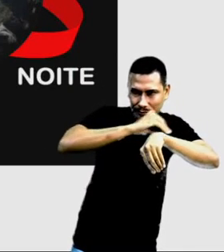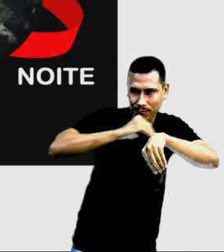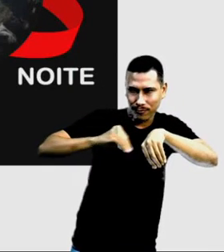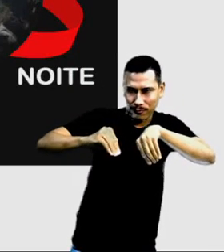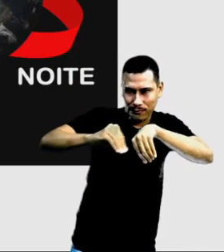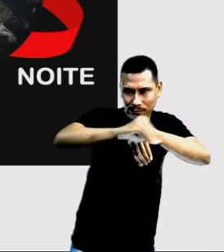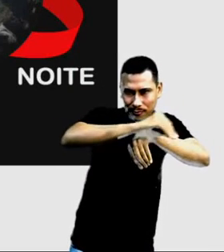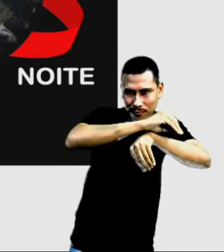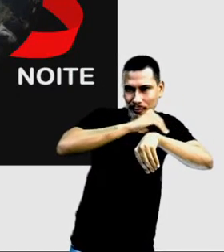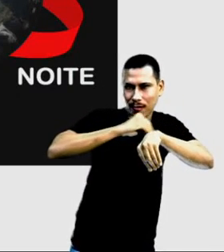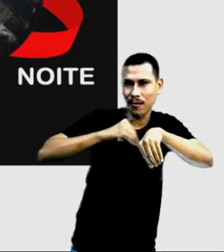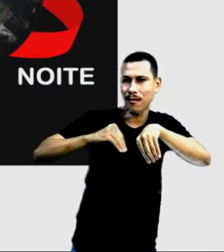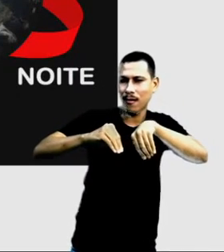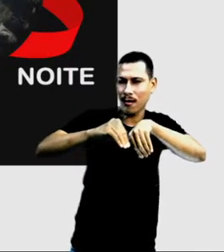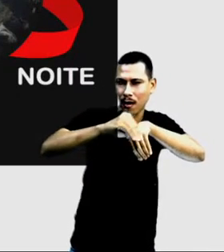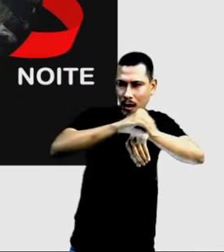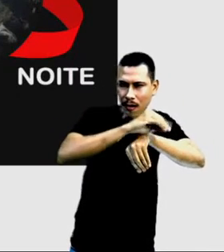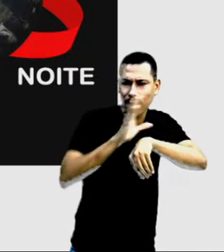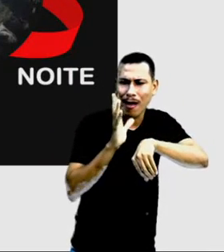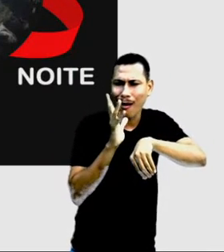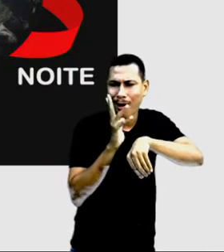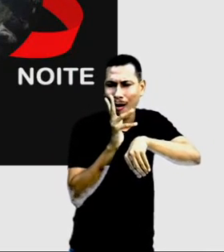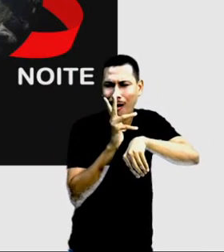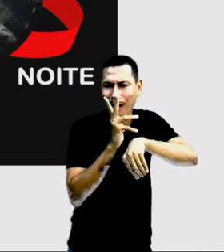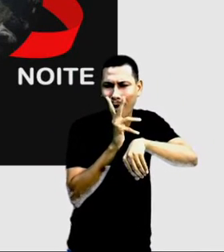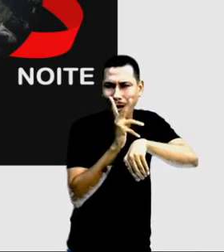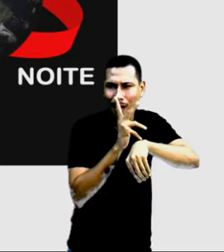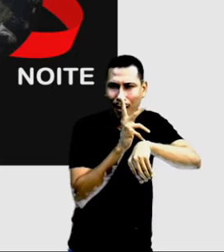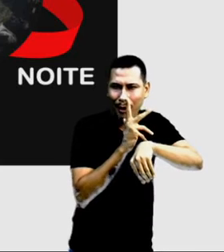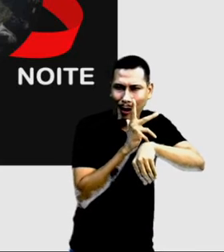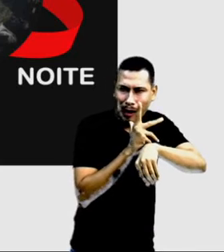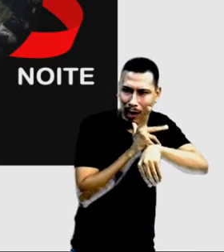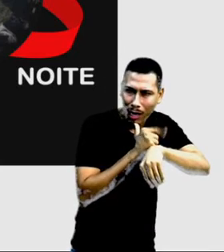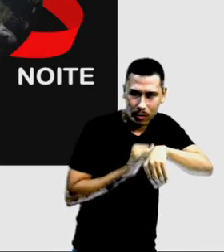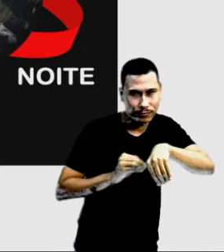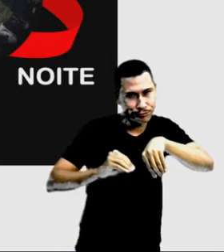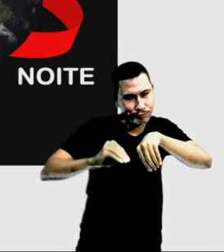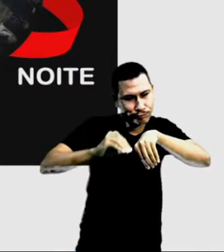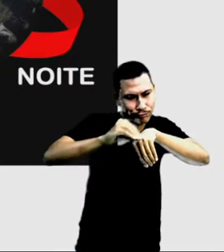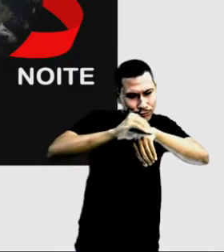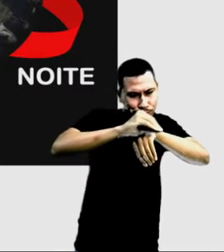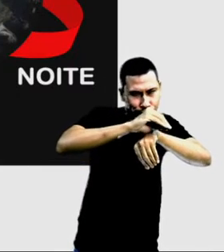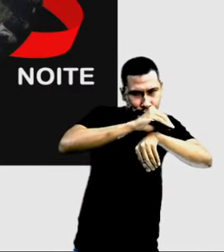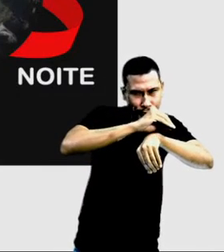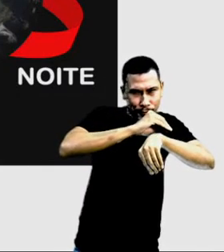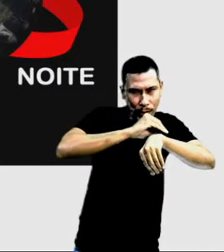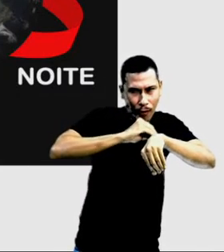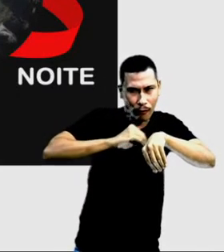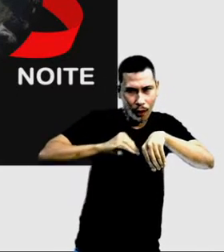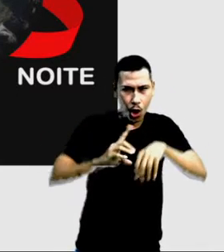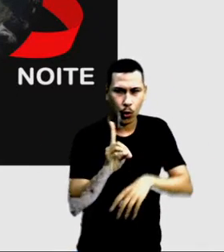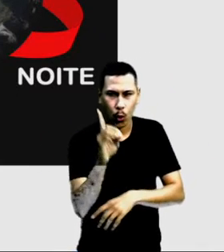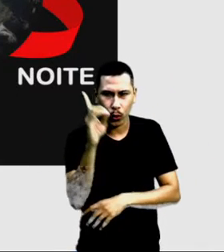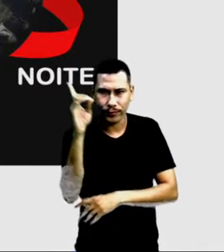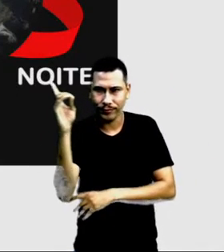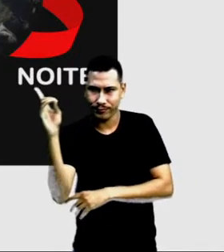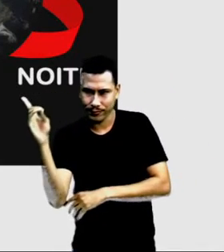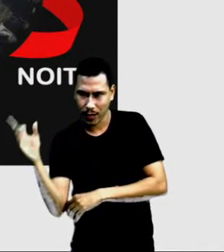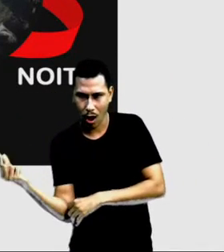levemente, gradativamente, nós temos o dia,